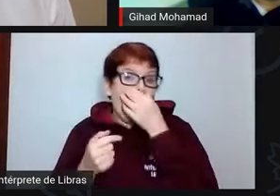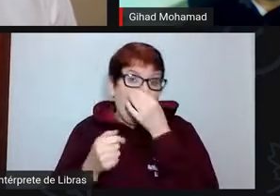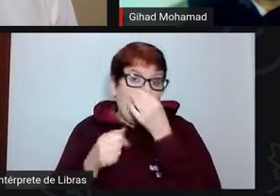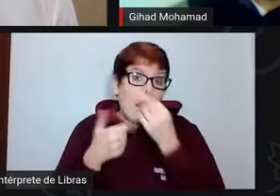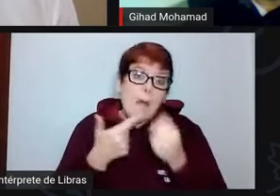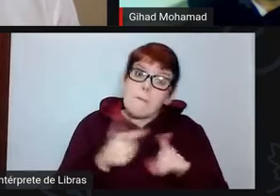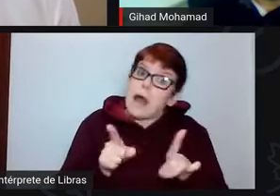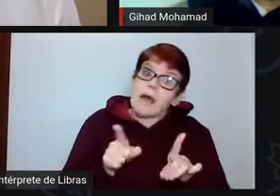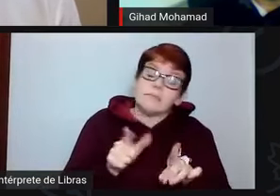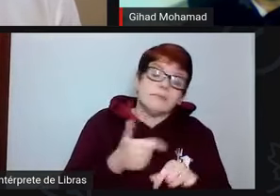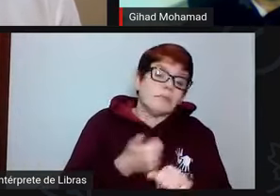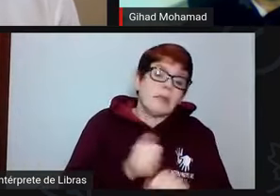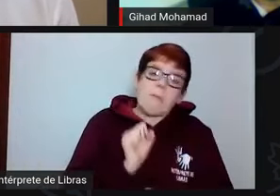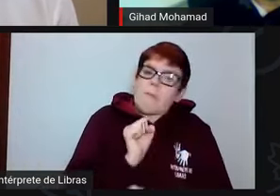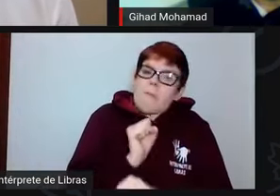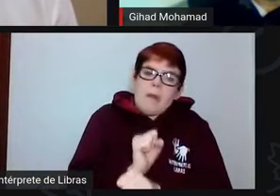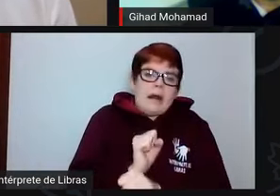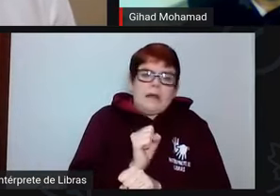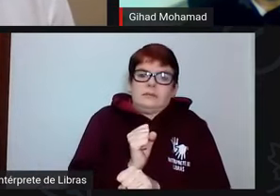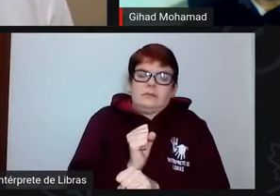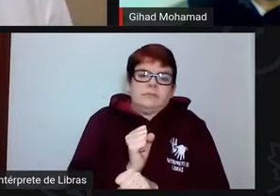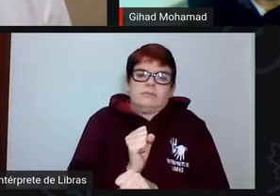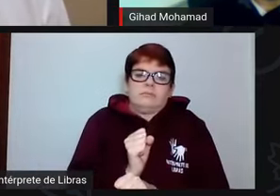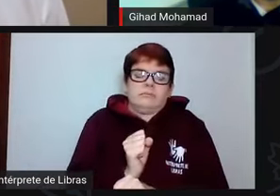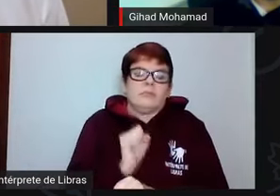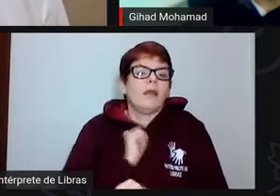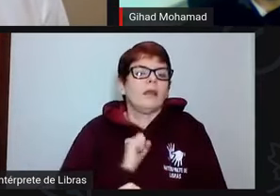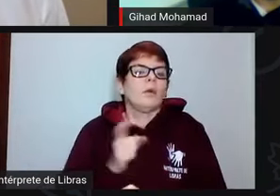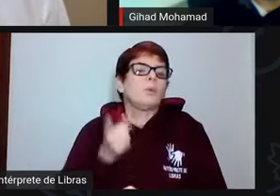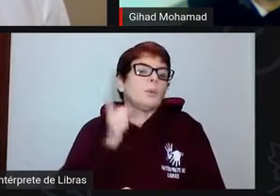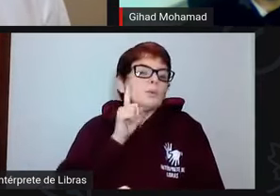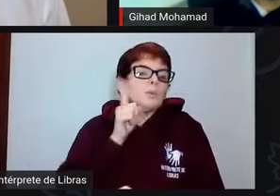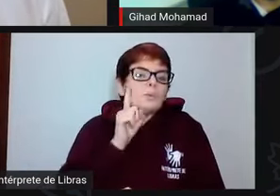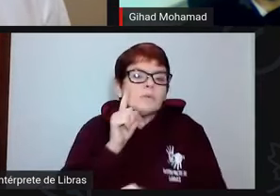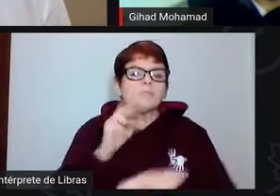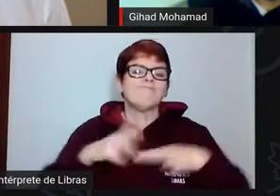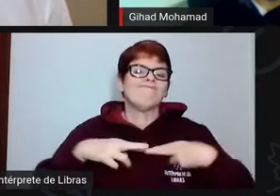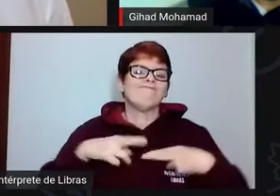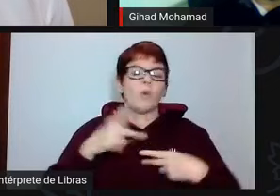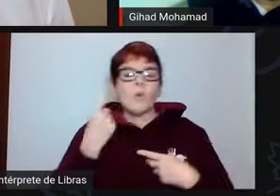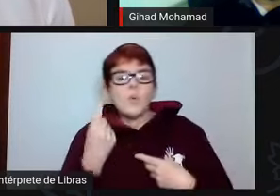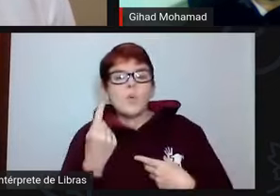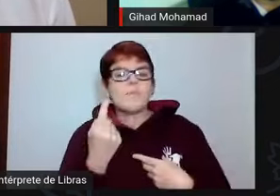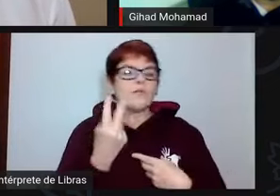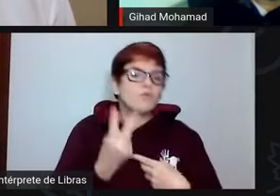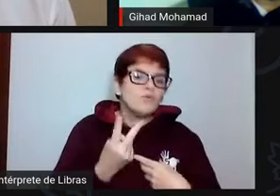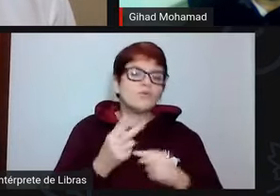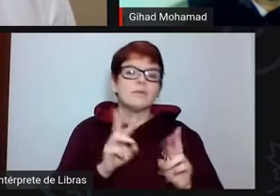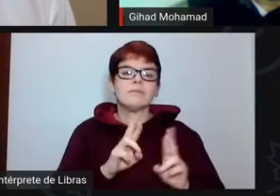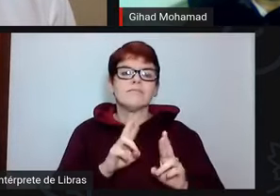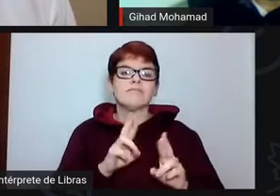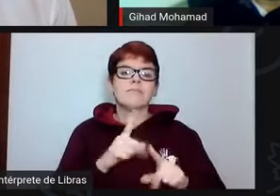parado nesse processo. Temos reunido quase que uma ou duas vezes por semana com